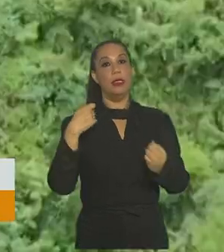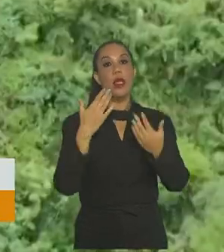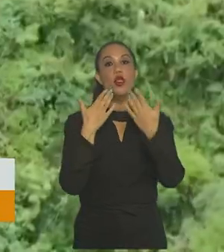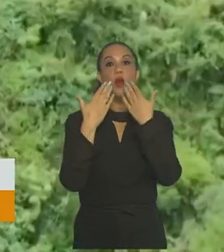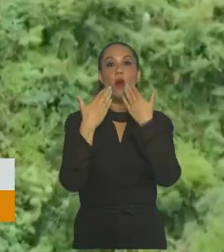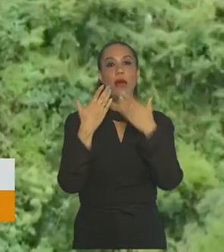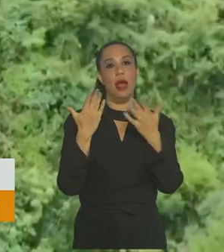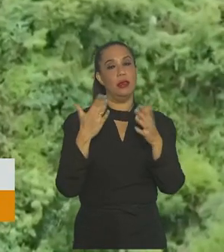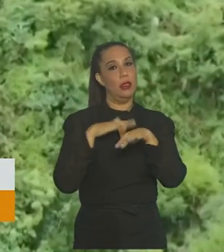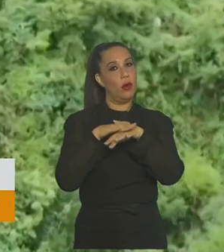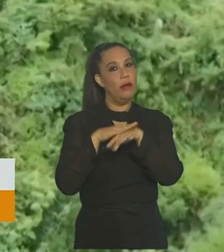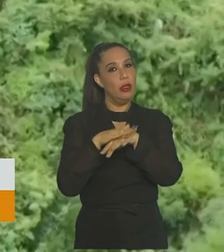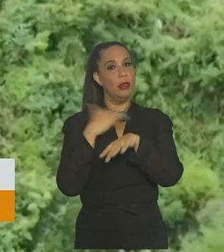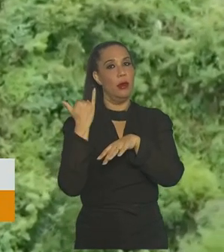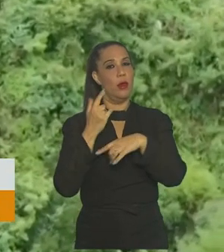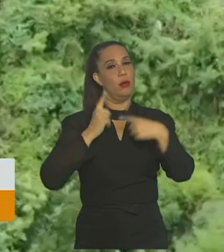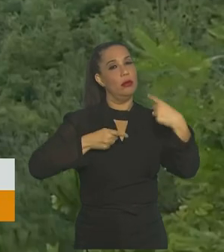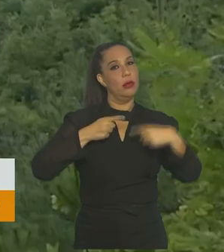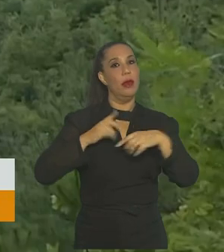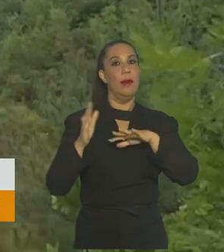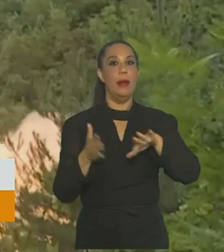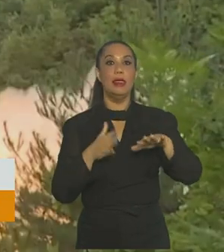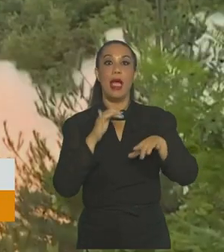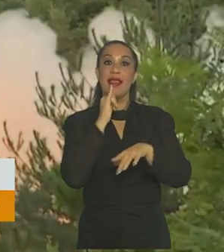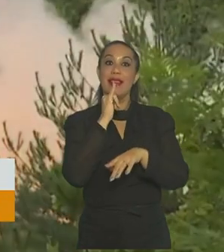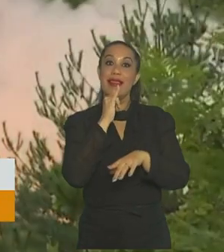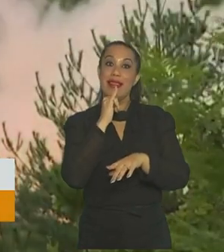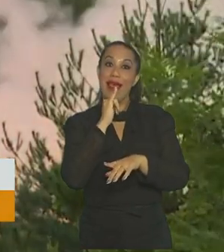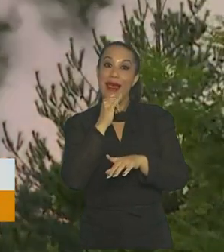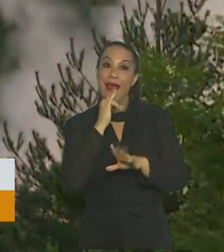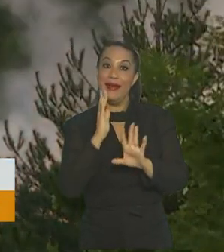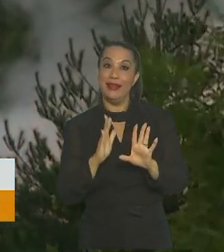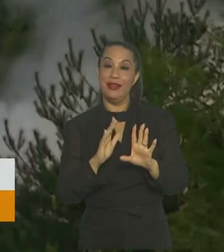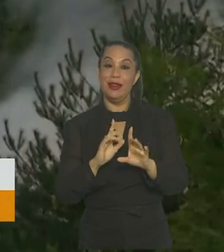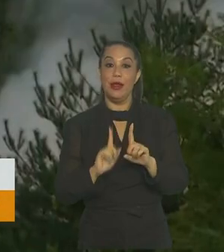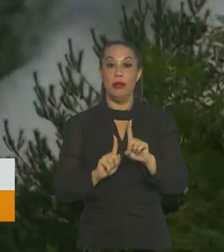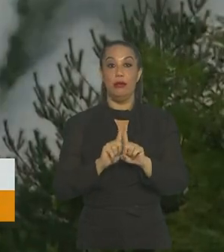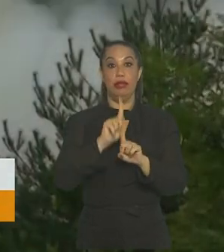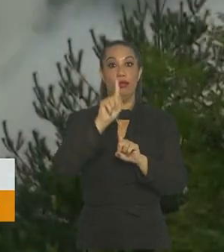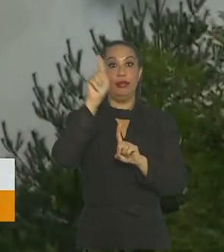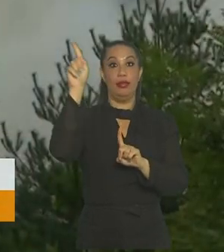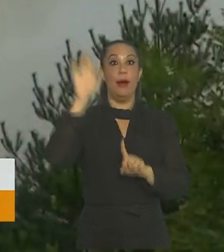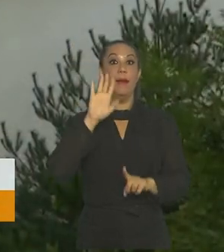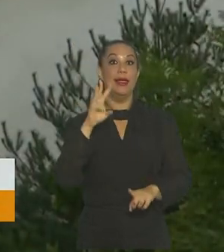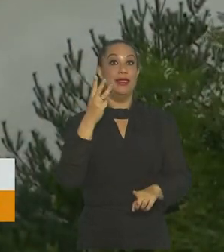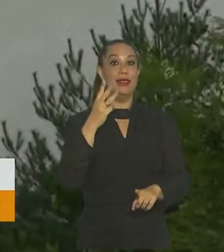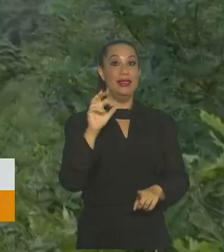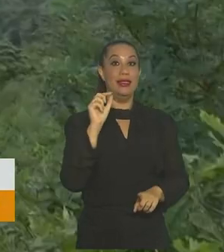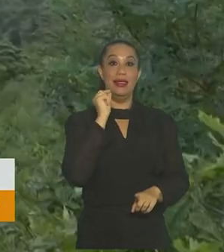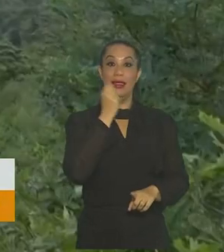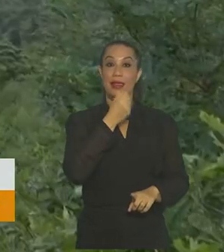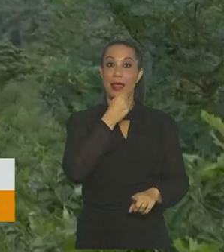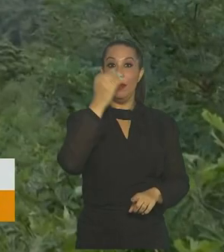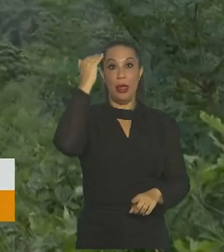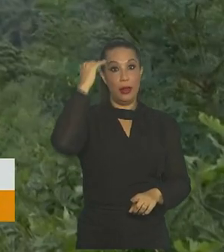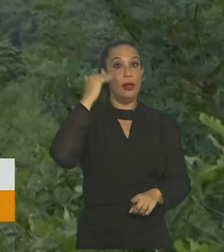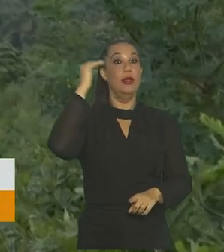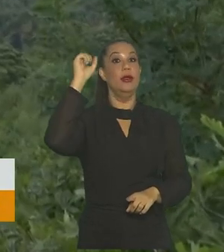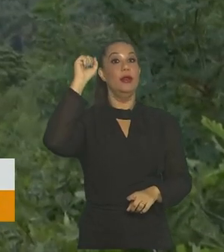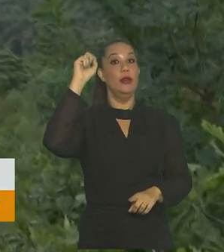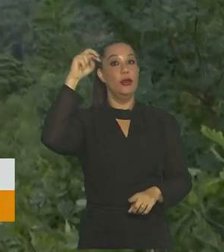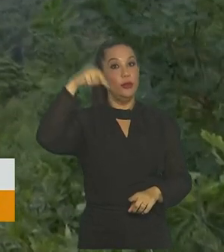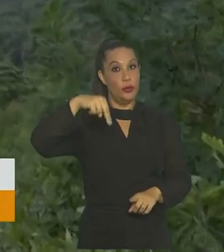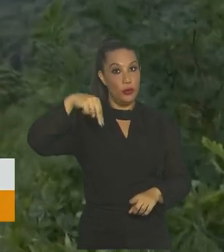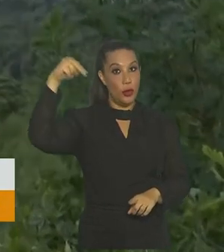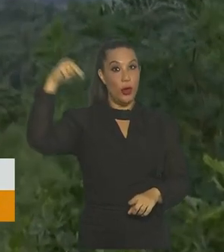Este é apenas o teste bélico mais recente, mas no dia 30 de setembro, a Coreia do Norte já tinha disparado um